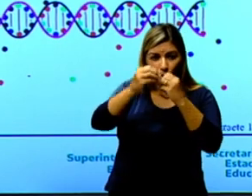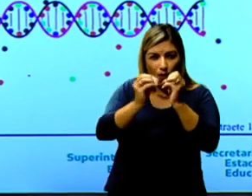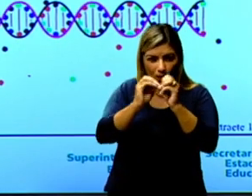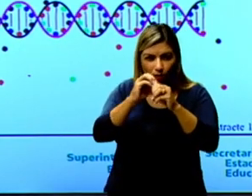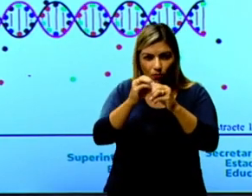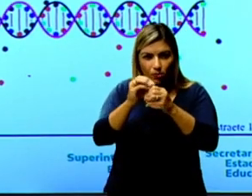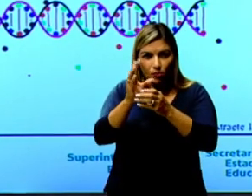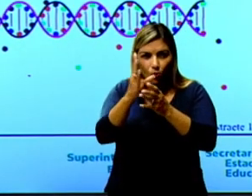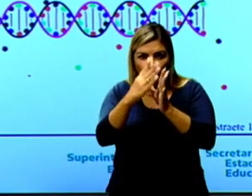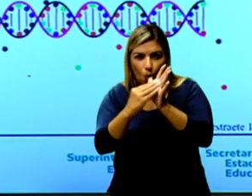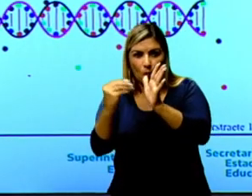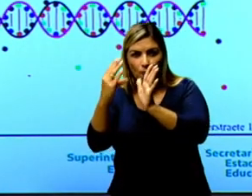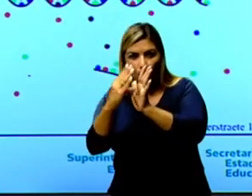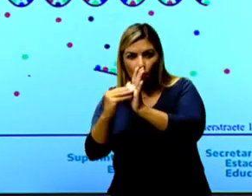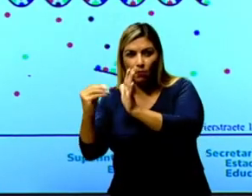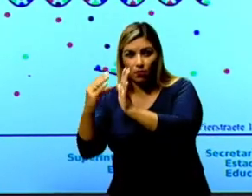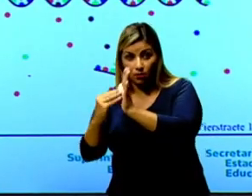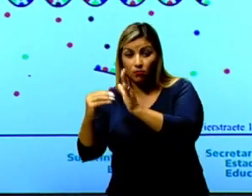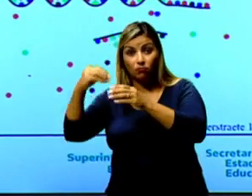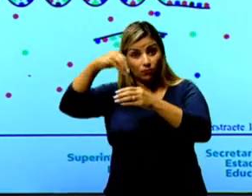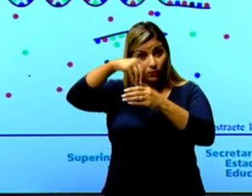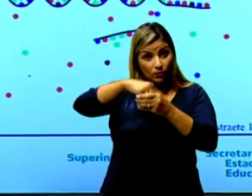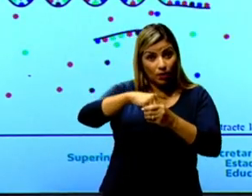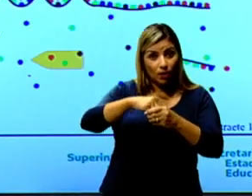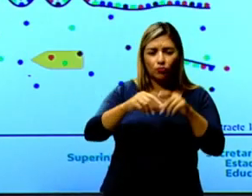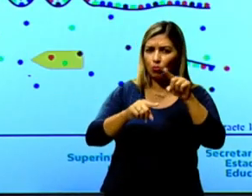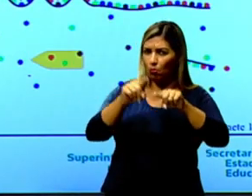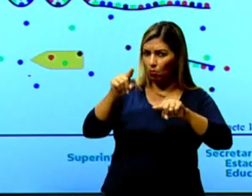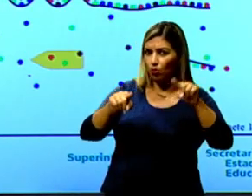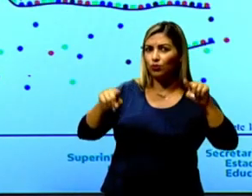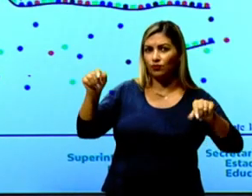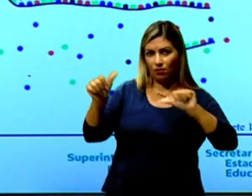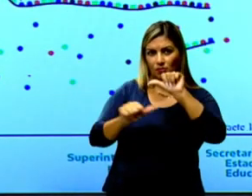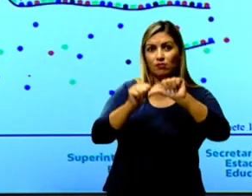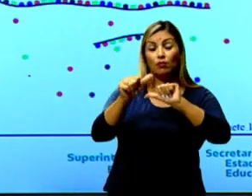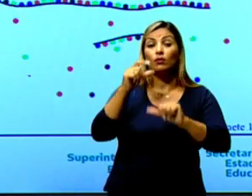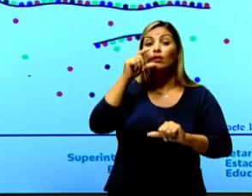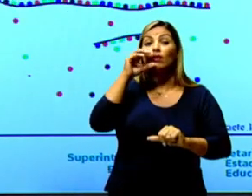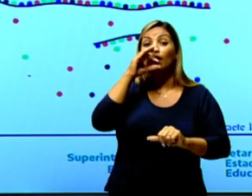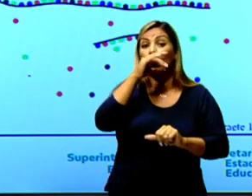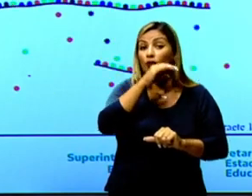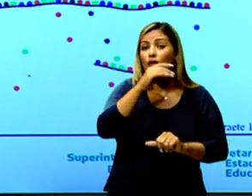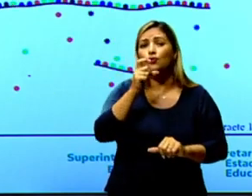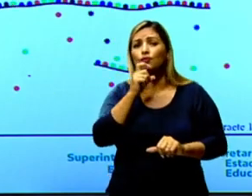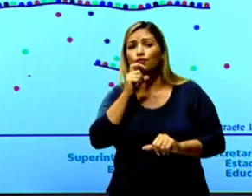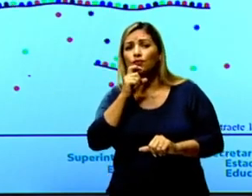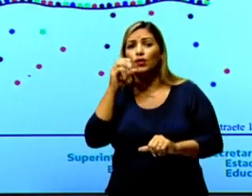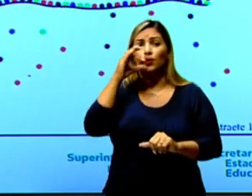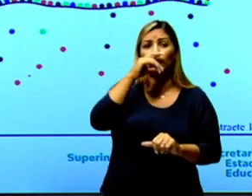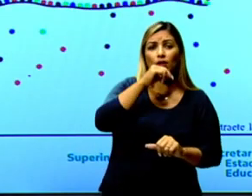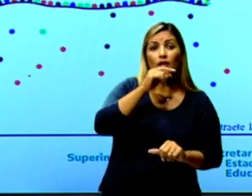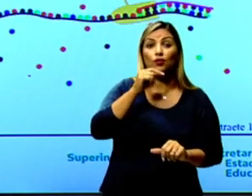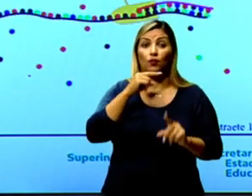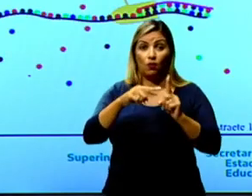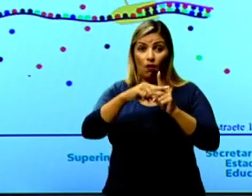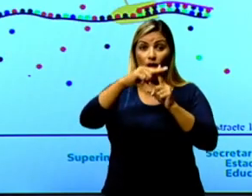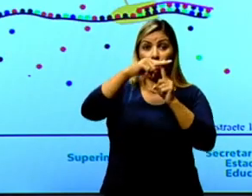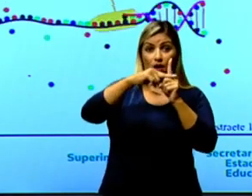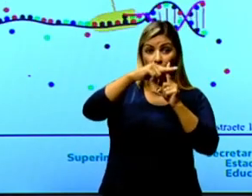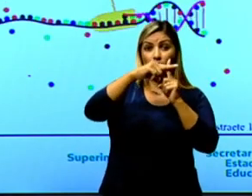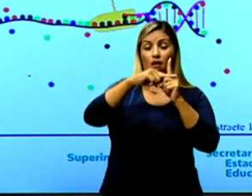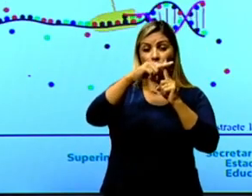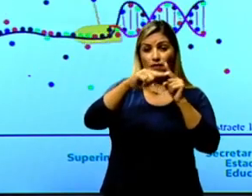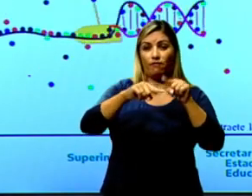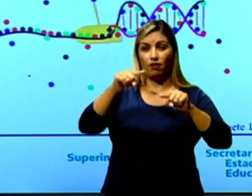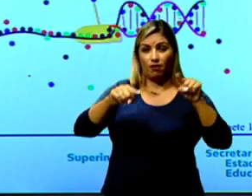serem clonadas são submetidas a uma alteração de temperatura. Essa temperatura aumenta, isso faz com que